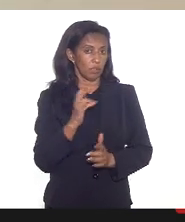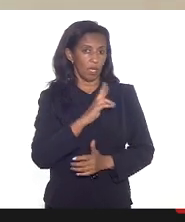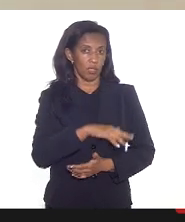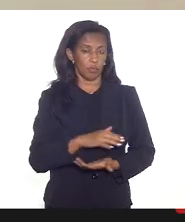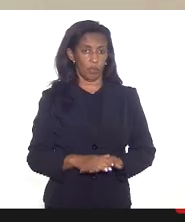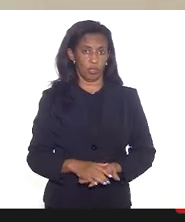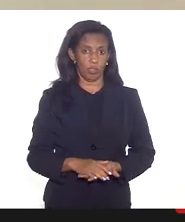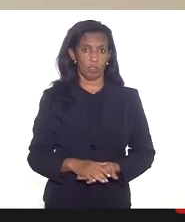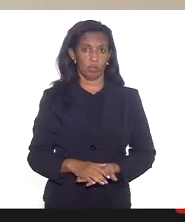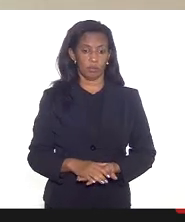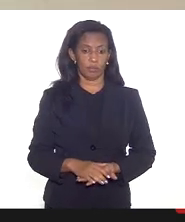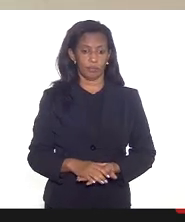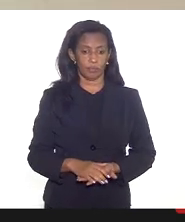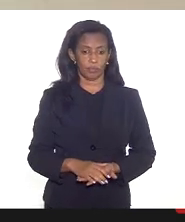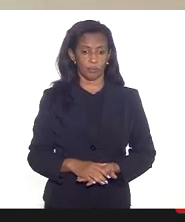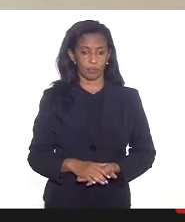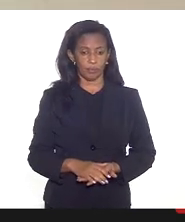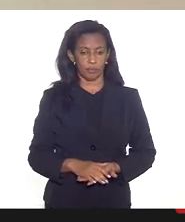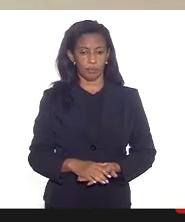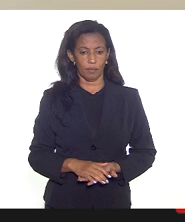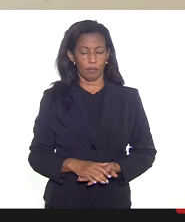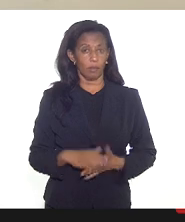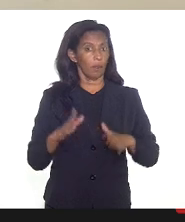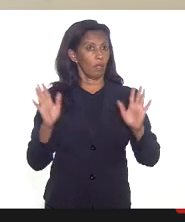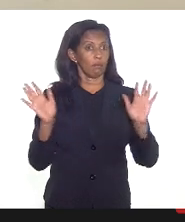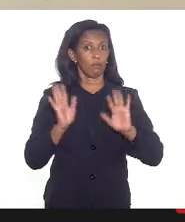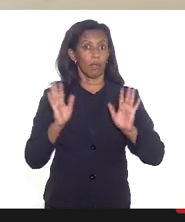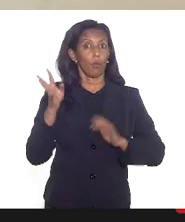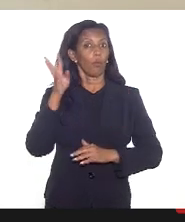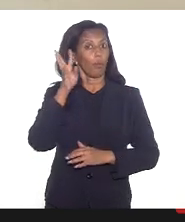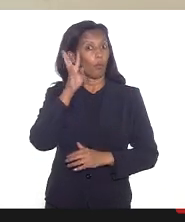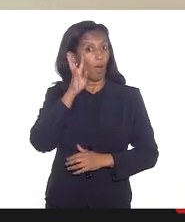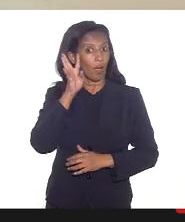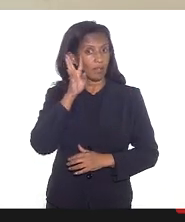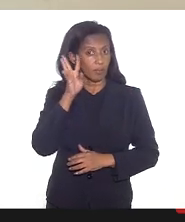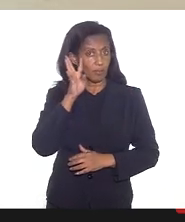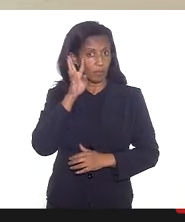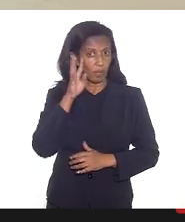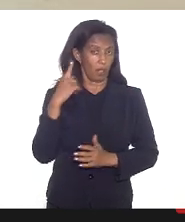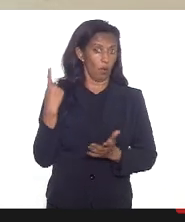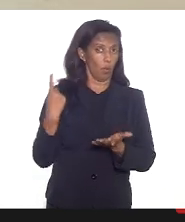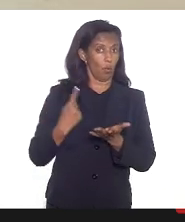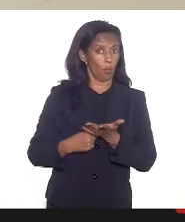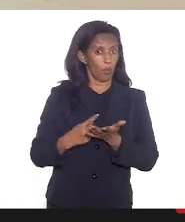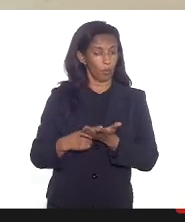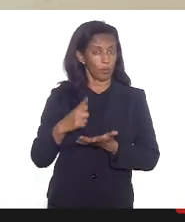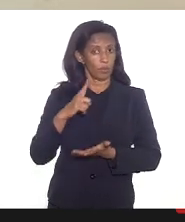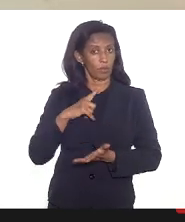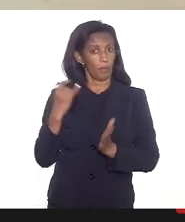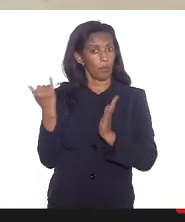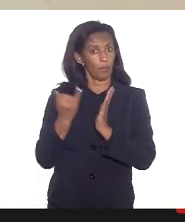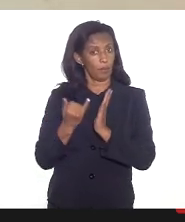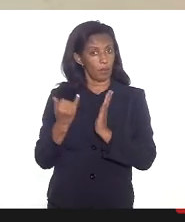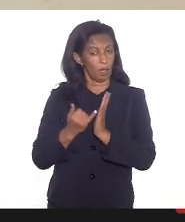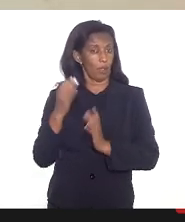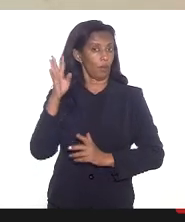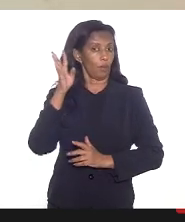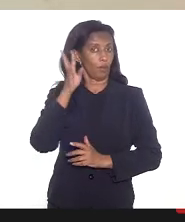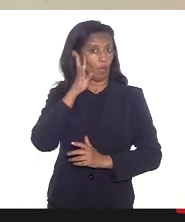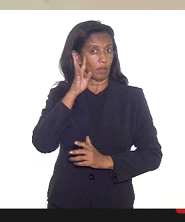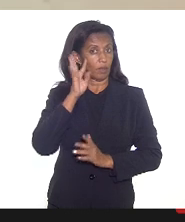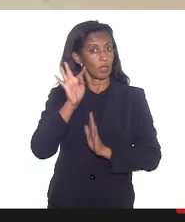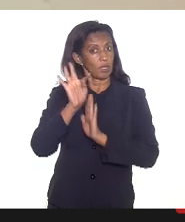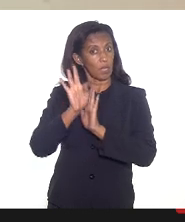deliberação é isso quarta-feira que é o compromisso que nós firmamos de quarta-feira publicar com essa nova